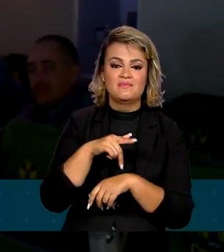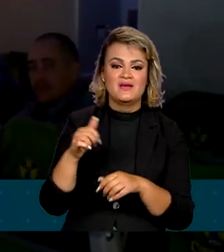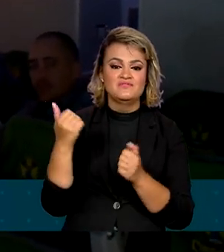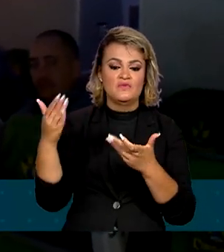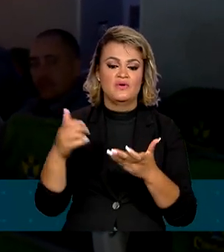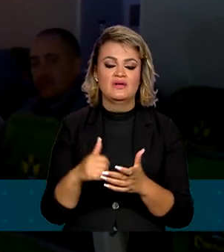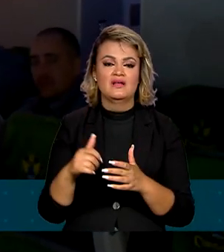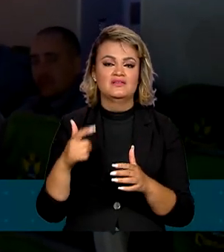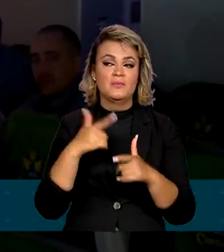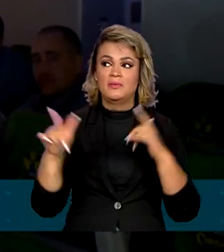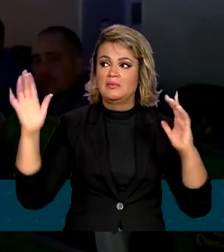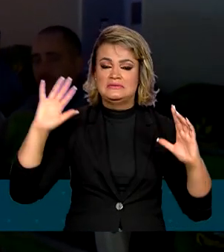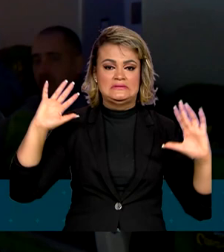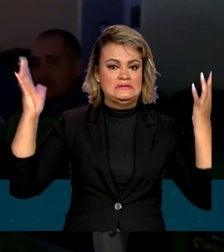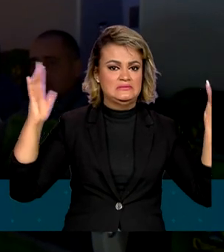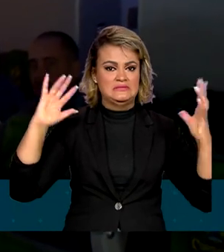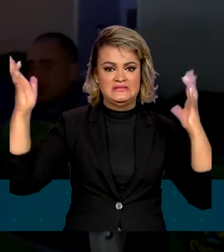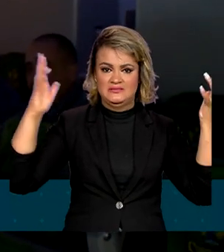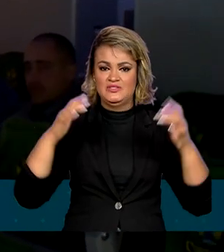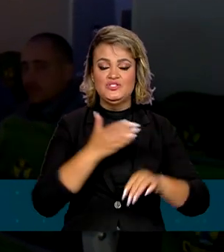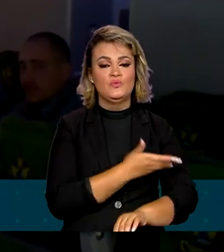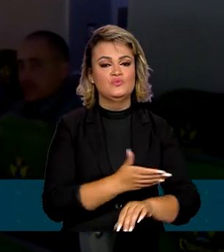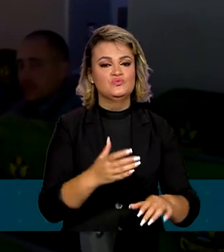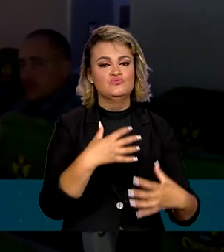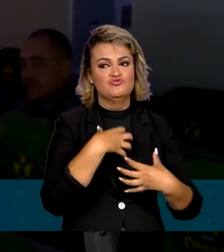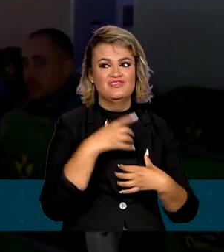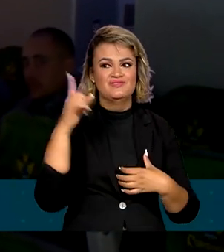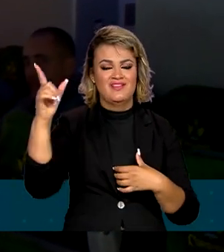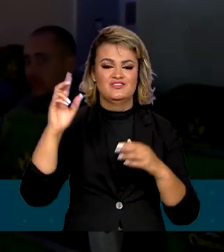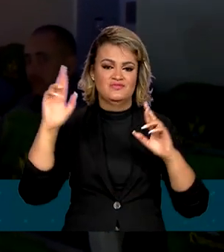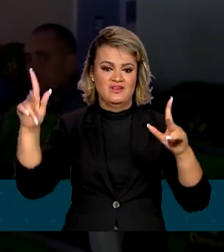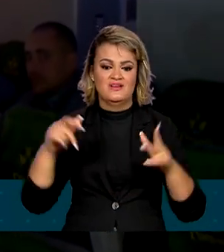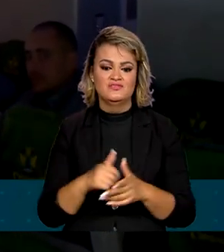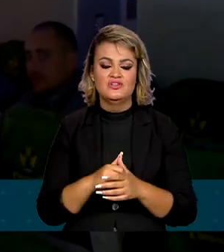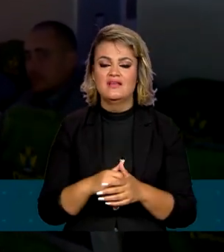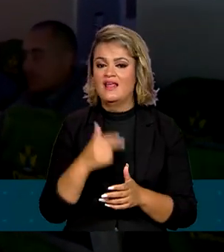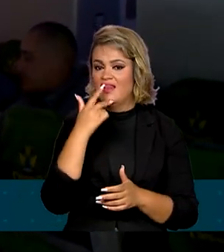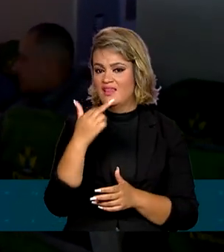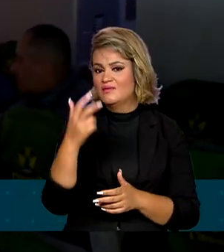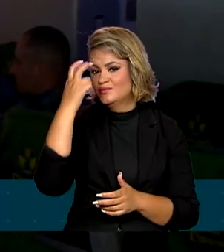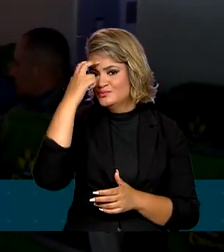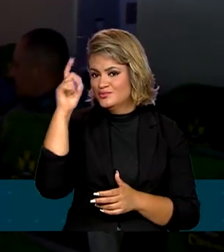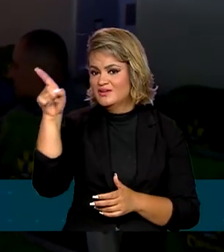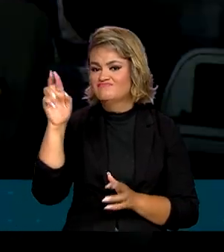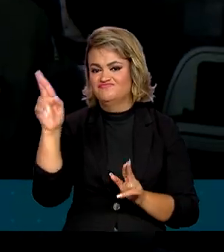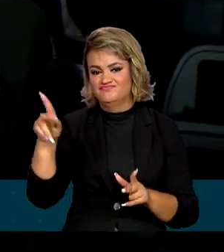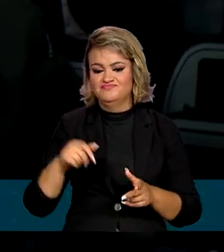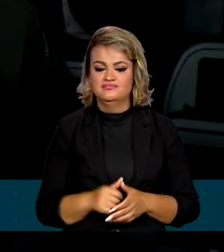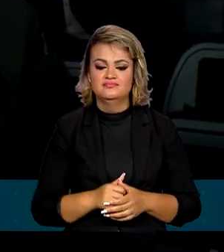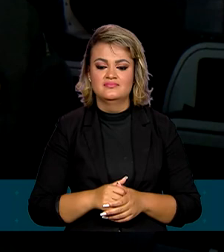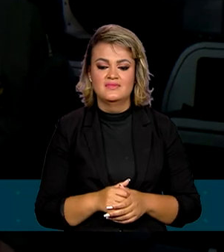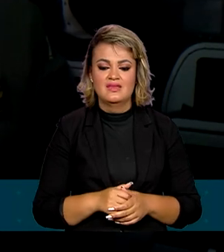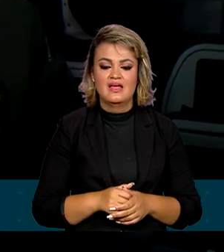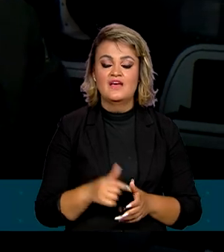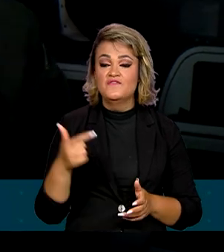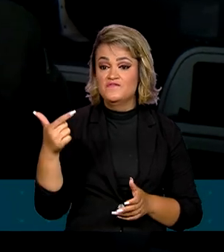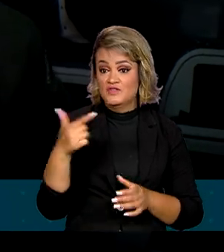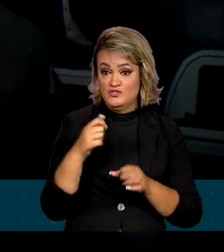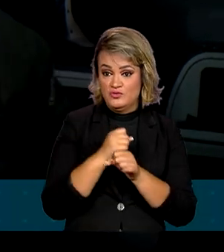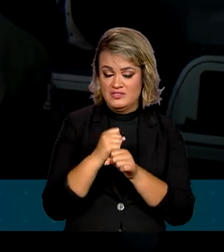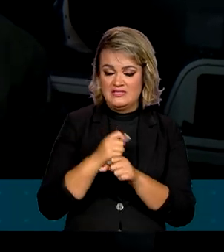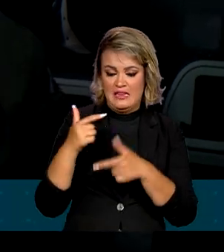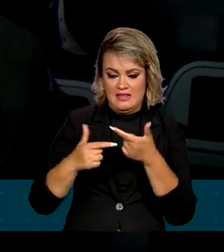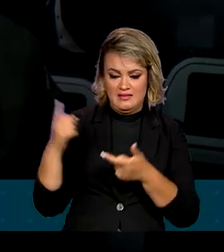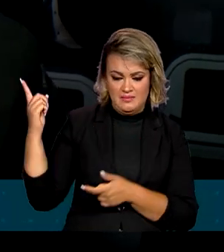dificuldade do clima, que é um pouco diferente do que a gente está acostumado aqui, e também o idioma e a cultura da população local. Há 22 anos, na Polícia